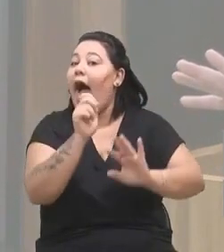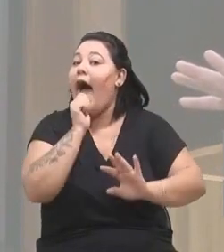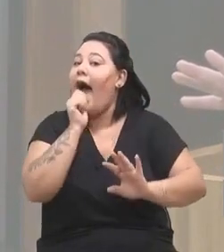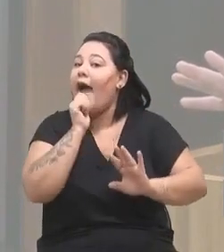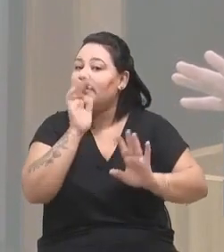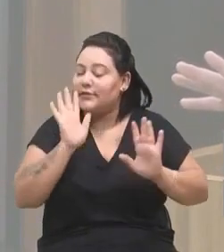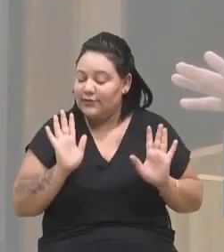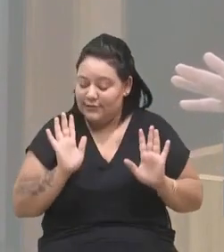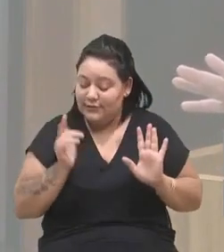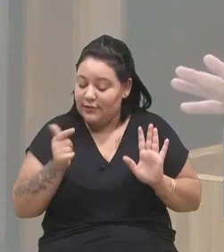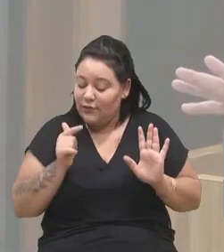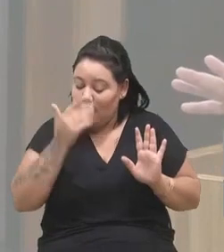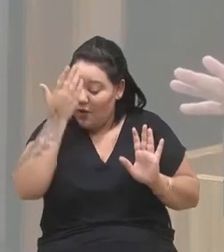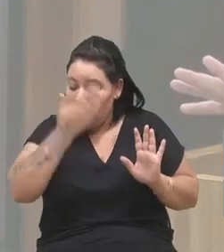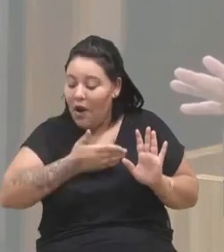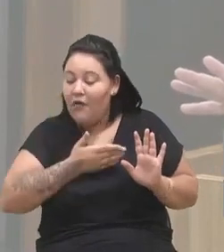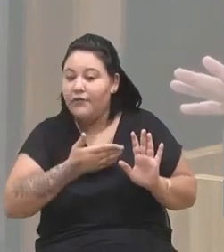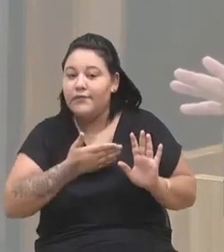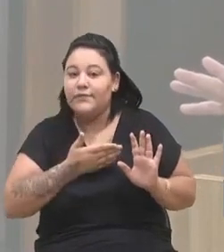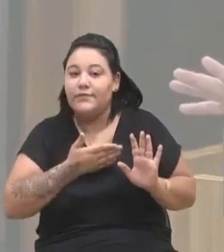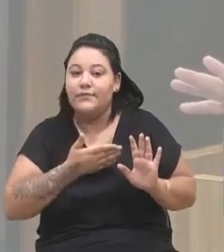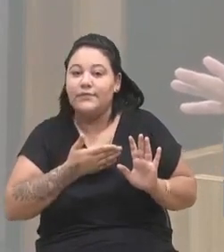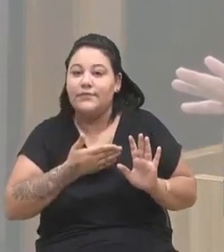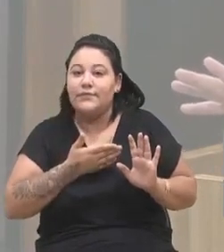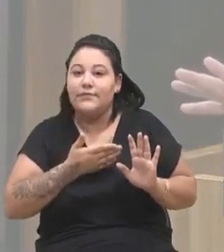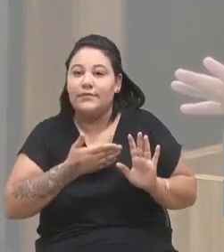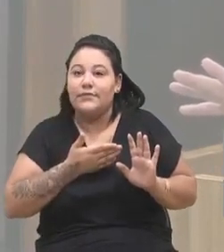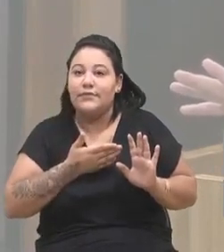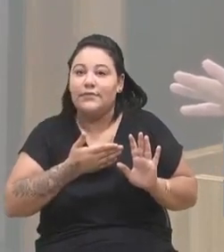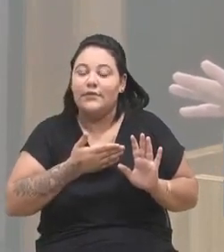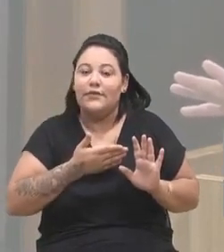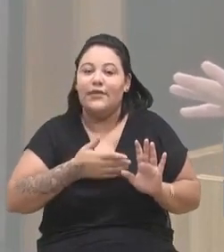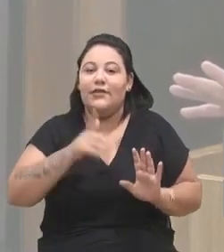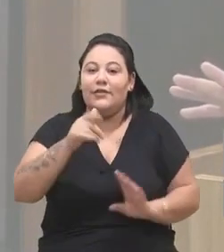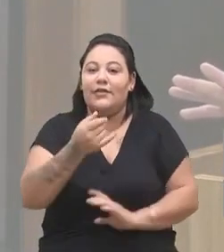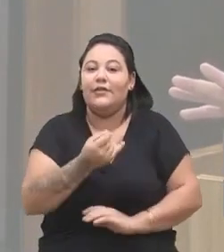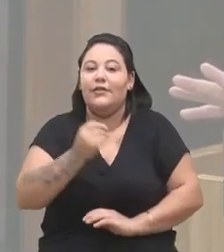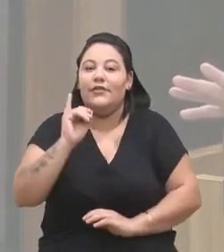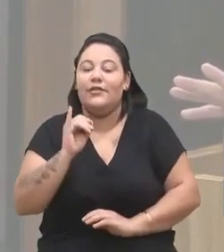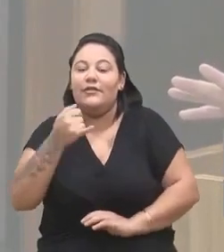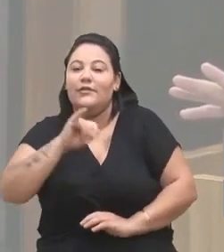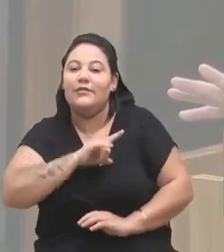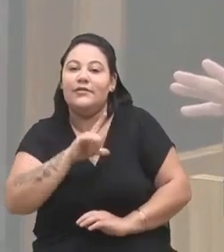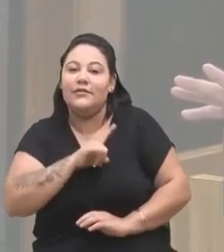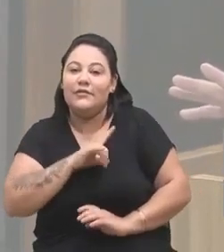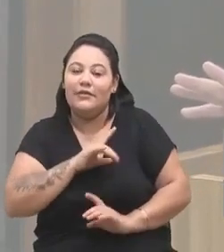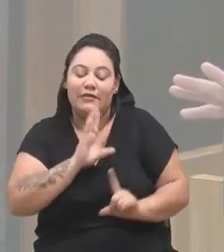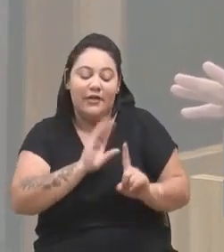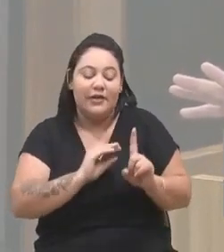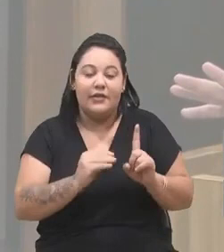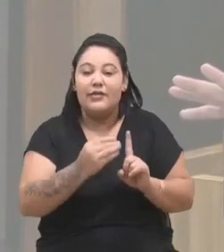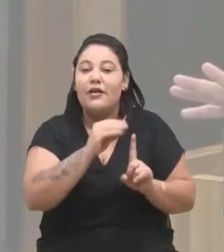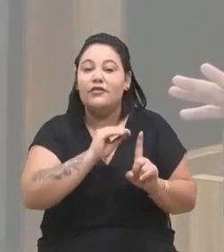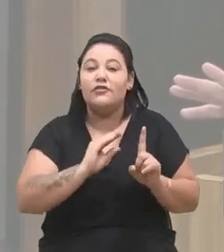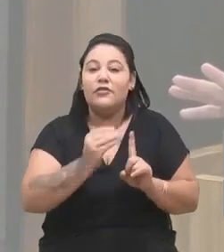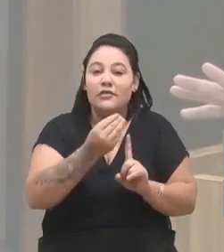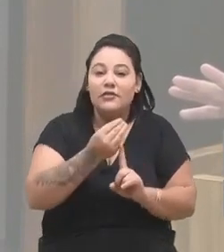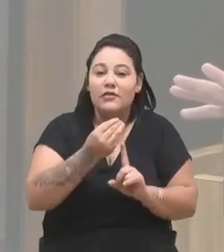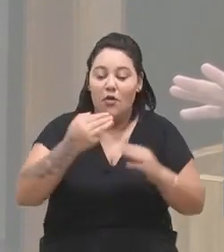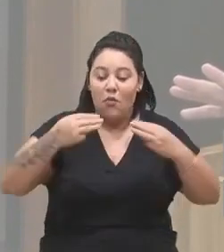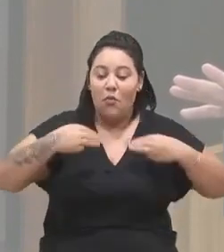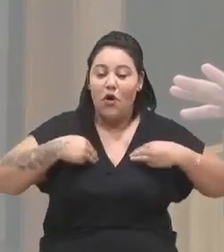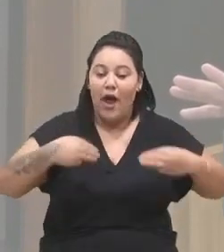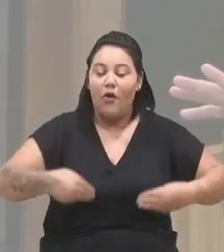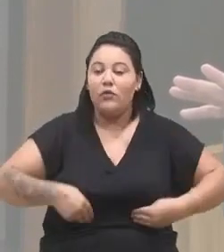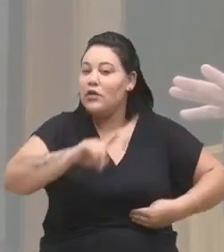sem ter provas. Mas, se tiver algum assédio moral, não vai ser só nessa tribuna, vereador